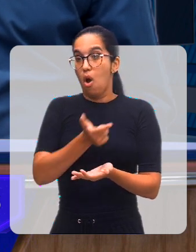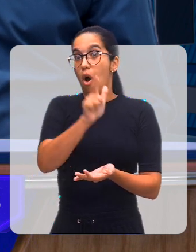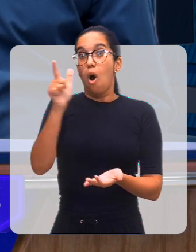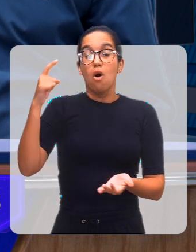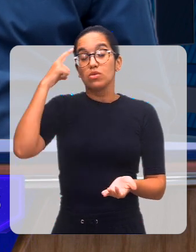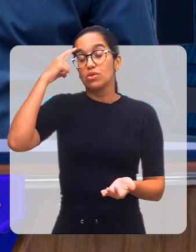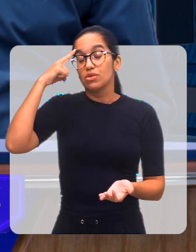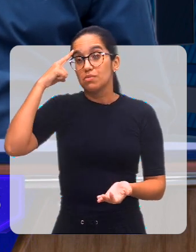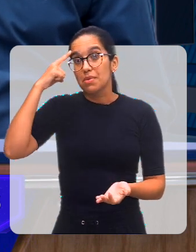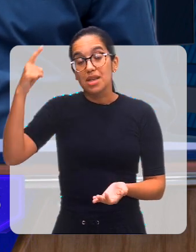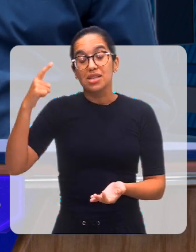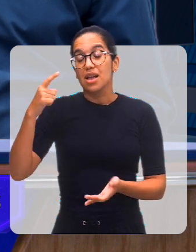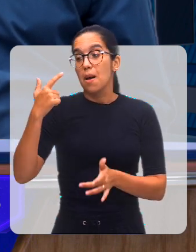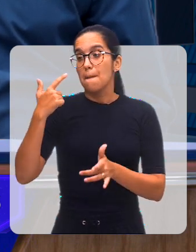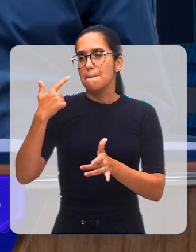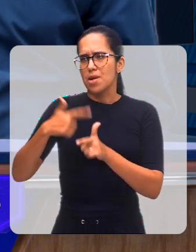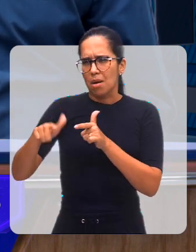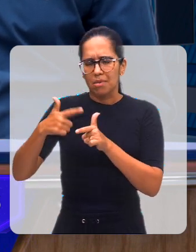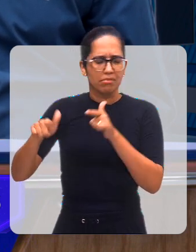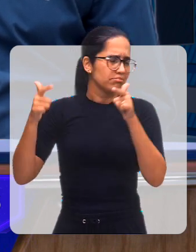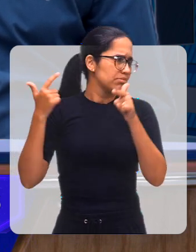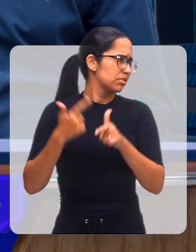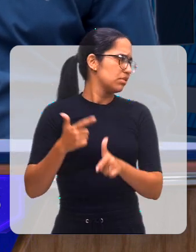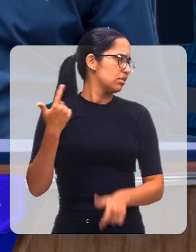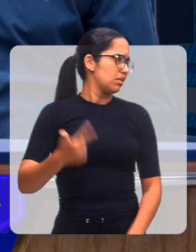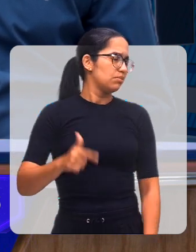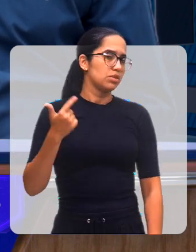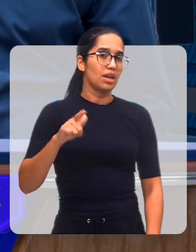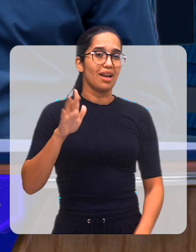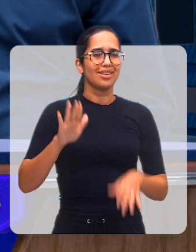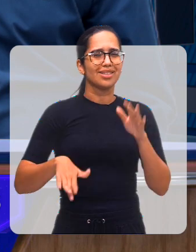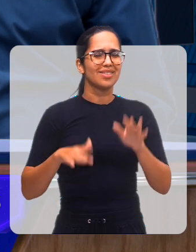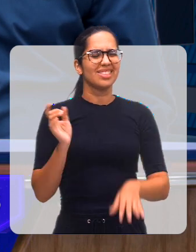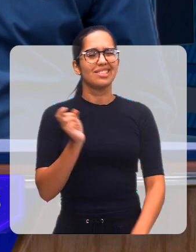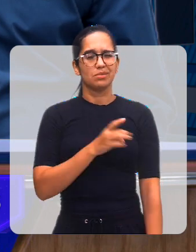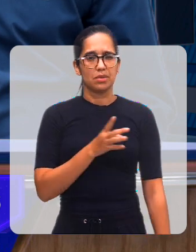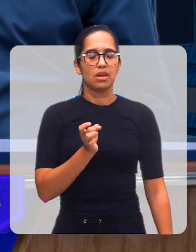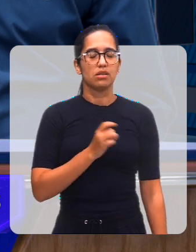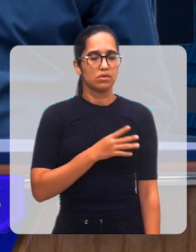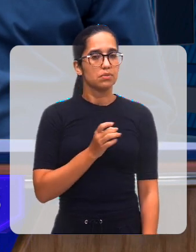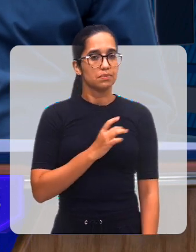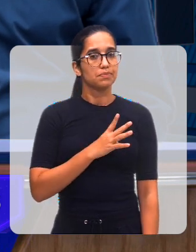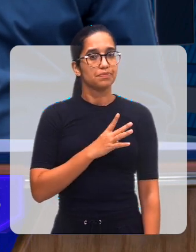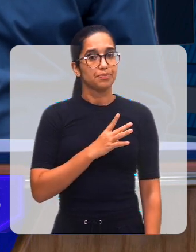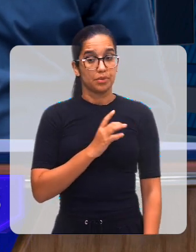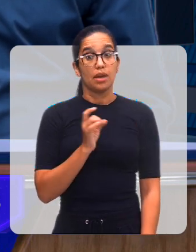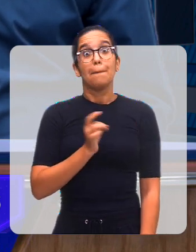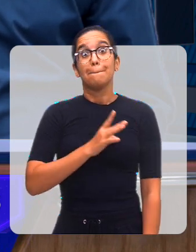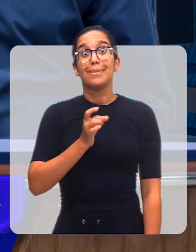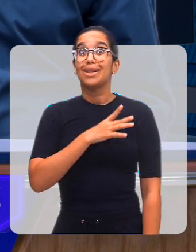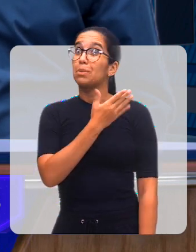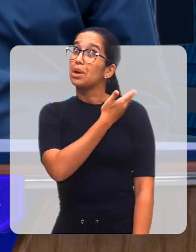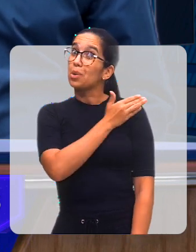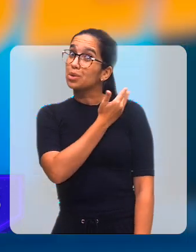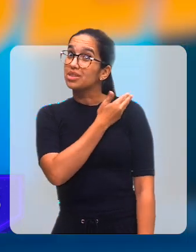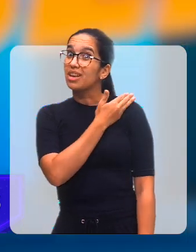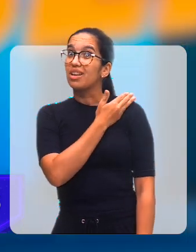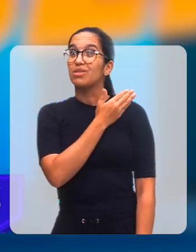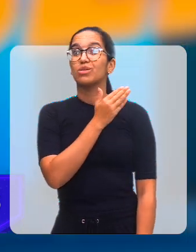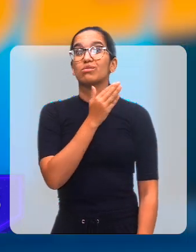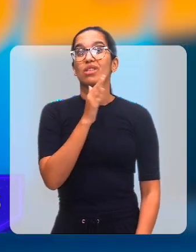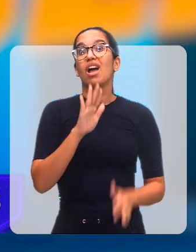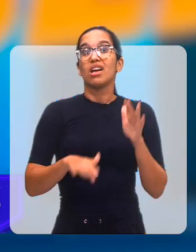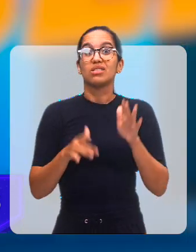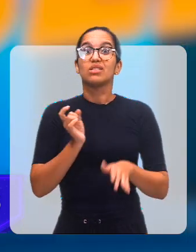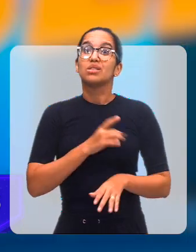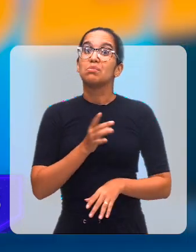os problemas não existem, com medo do preconceito, da exclusão.